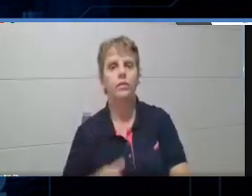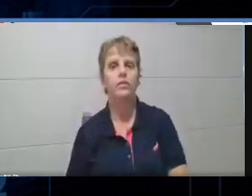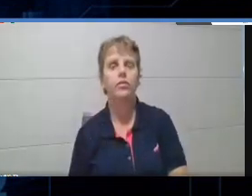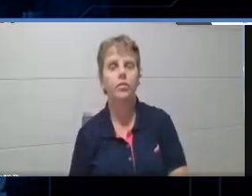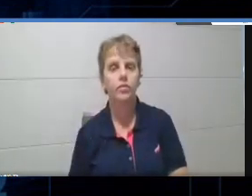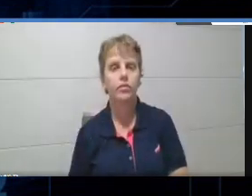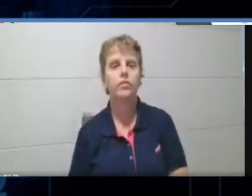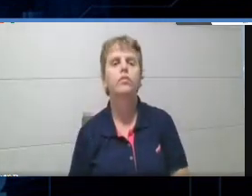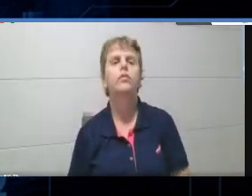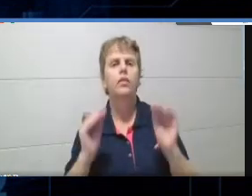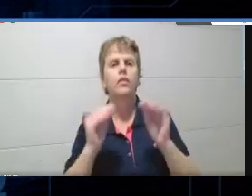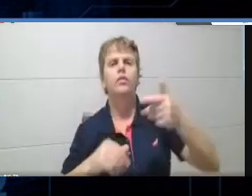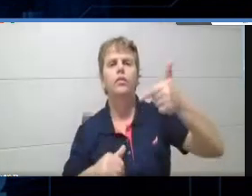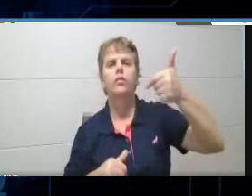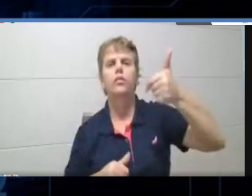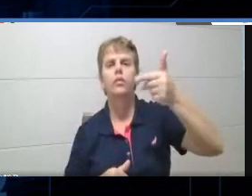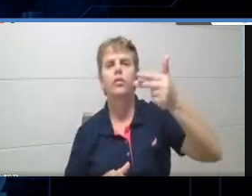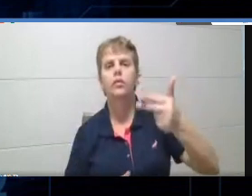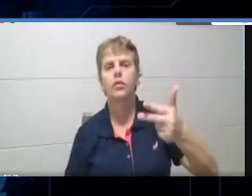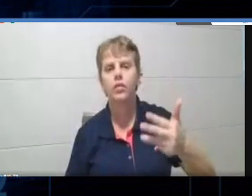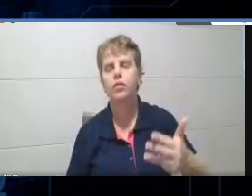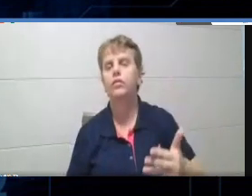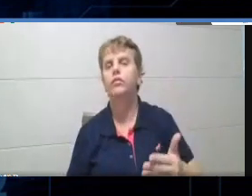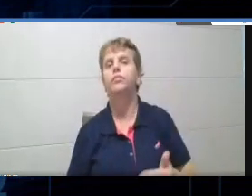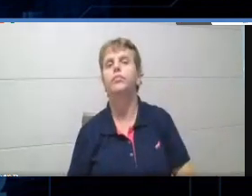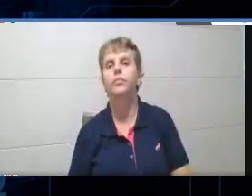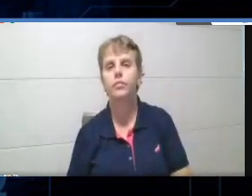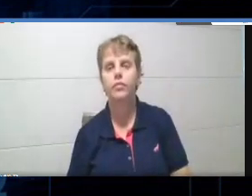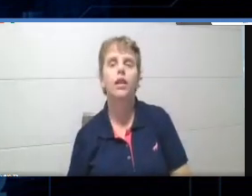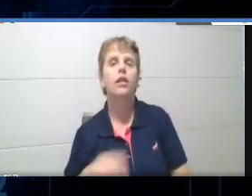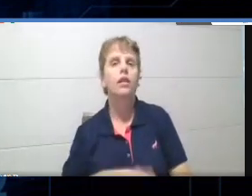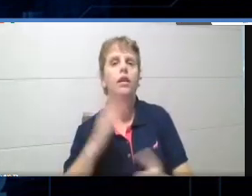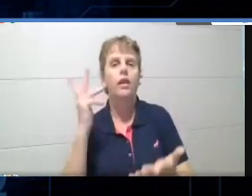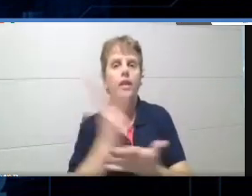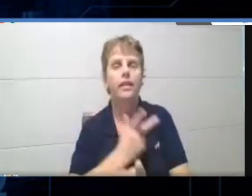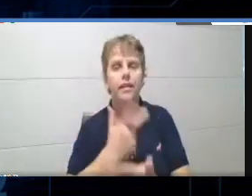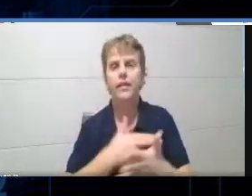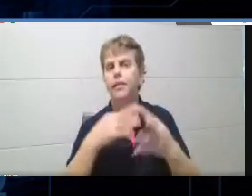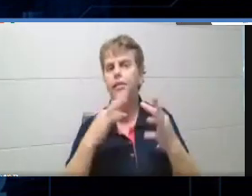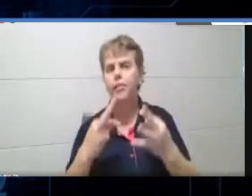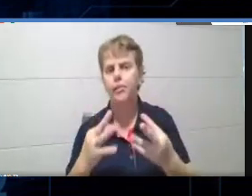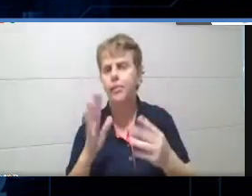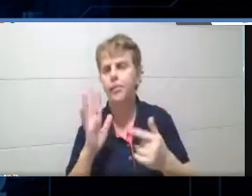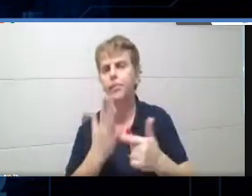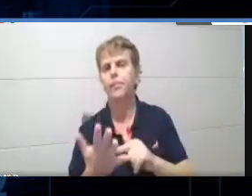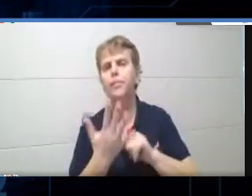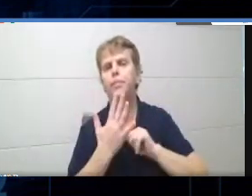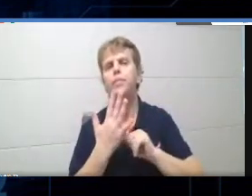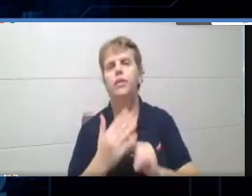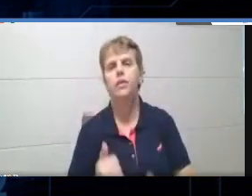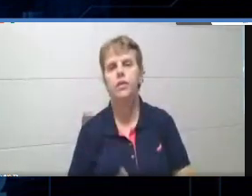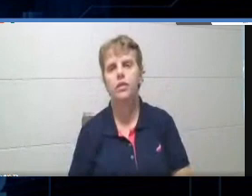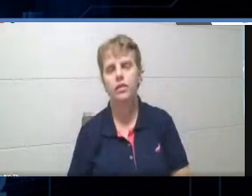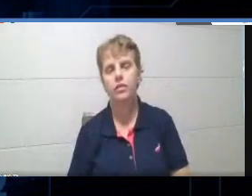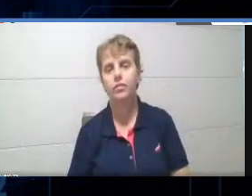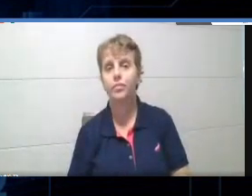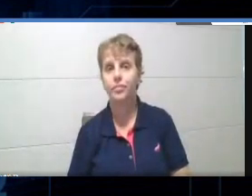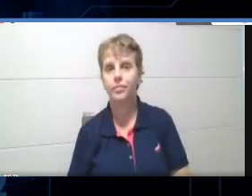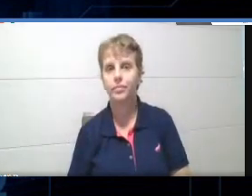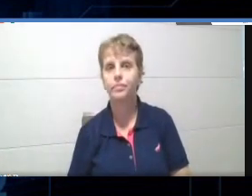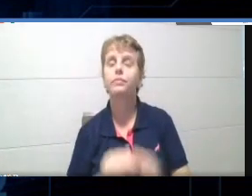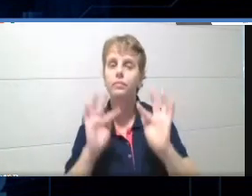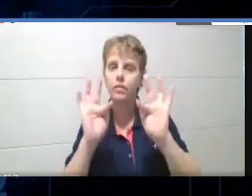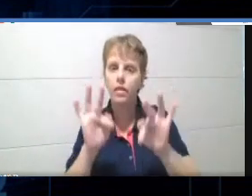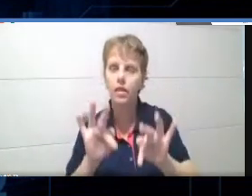Mostra a colocação, quem está acertando, quem está na frente, quem está errando e tudo mais, tá? E no finalzinho,